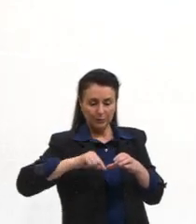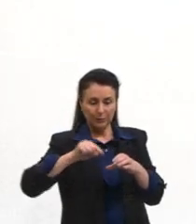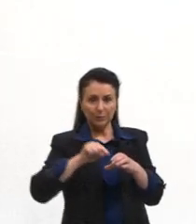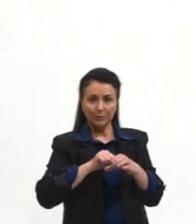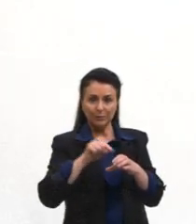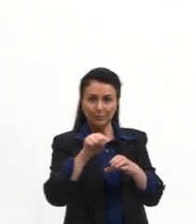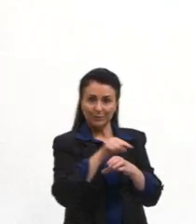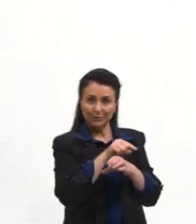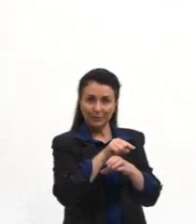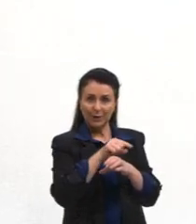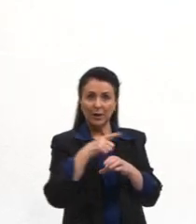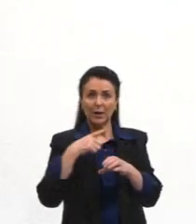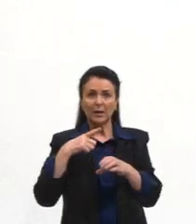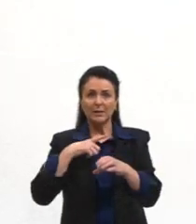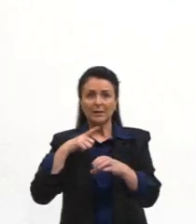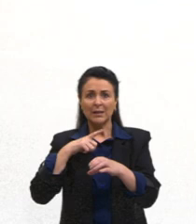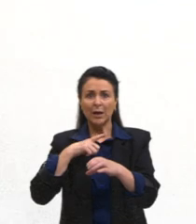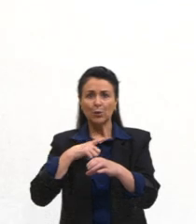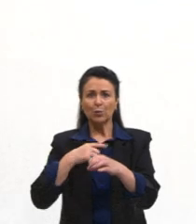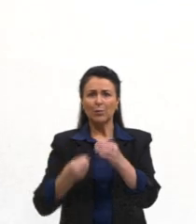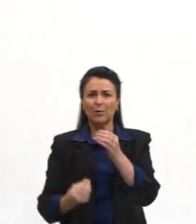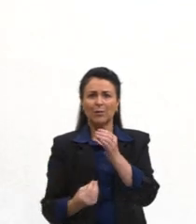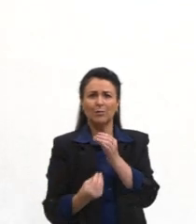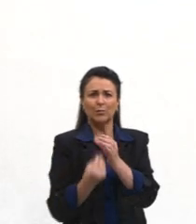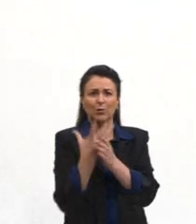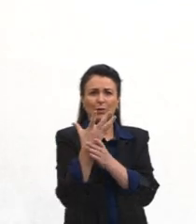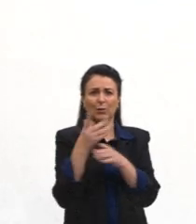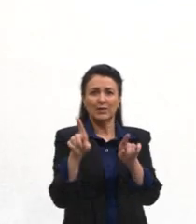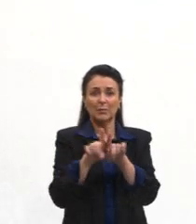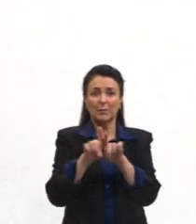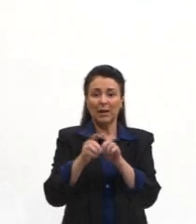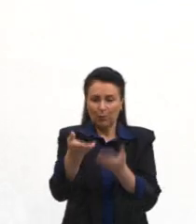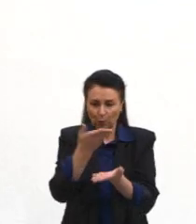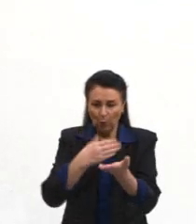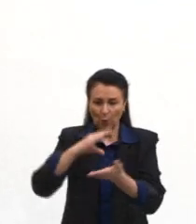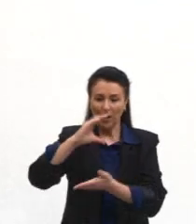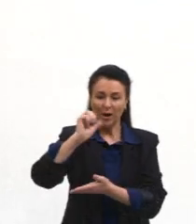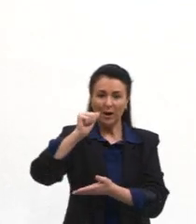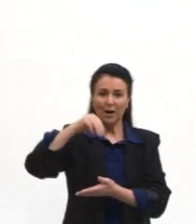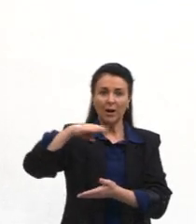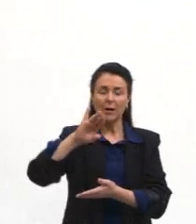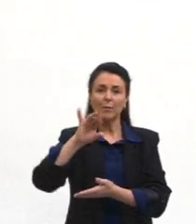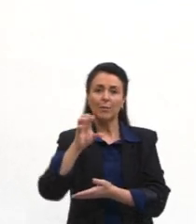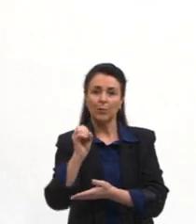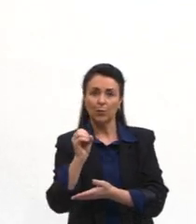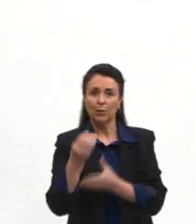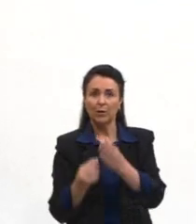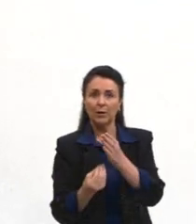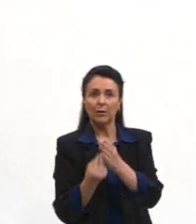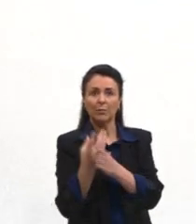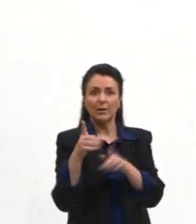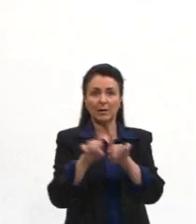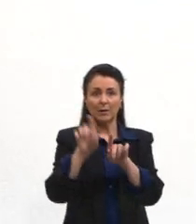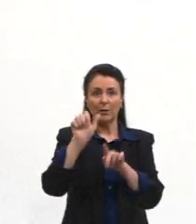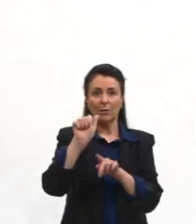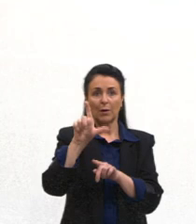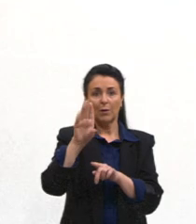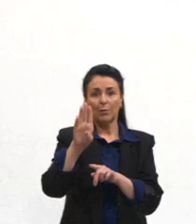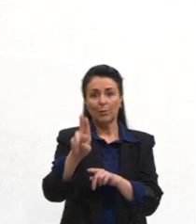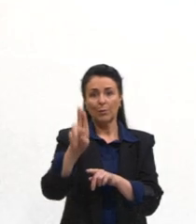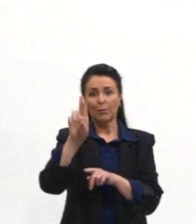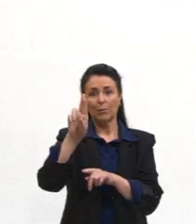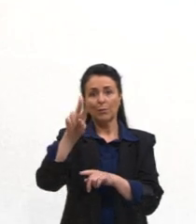câmbio. Câmbio é um tecido meristemático que vai dar origem ao aburno e a cerne. Então,